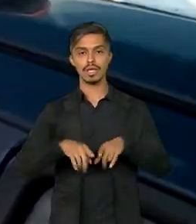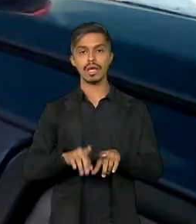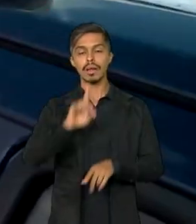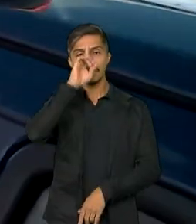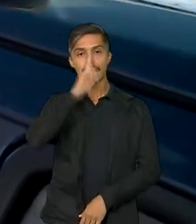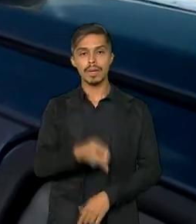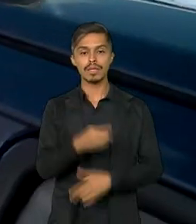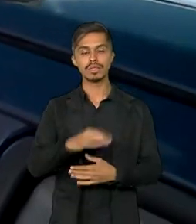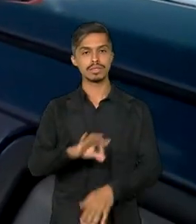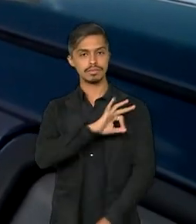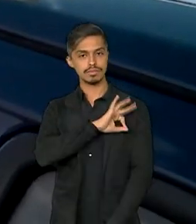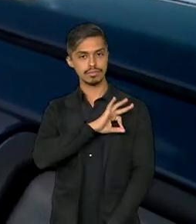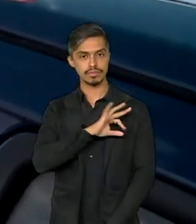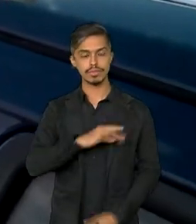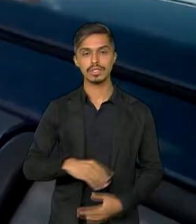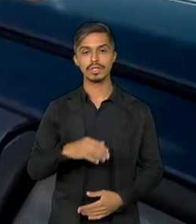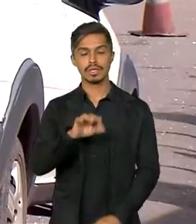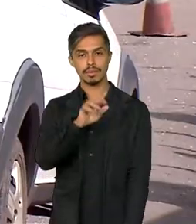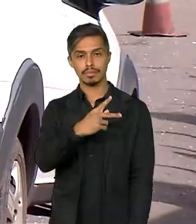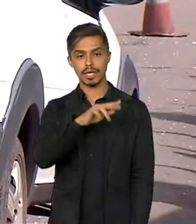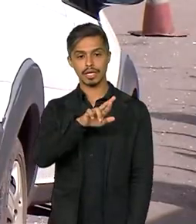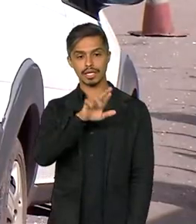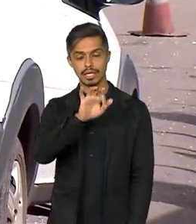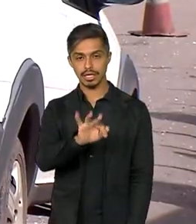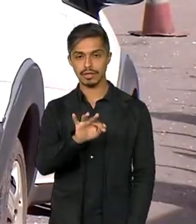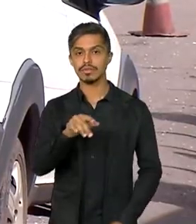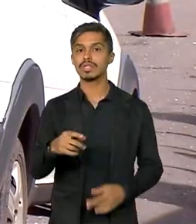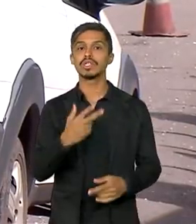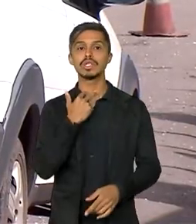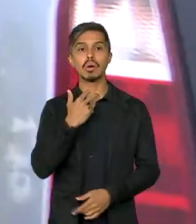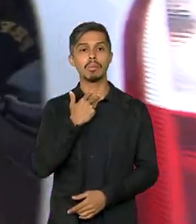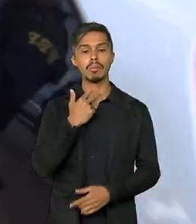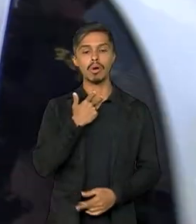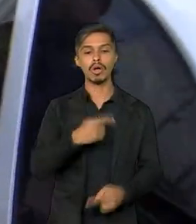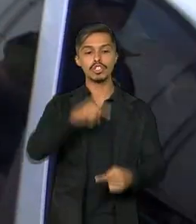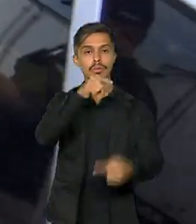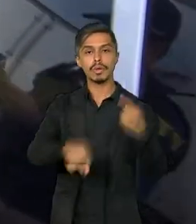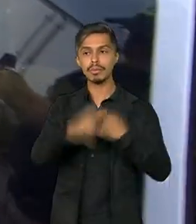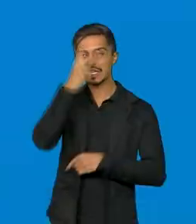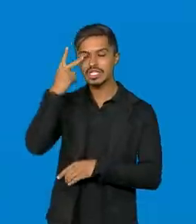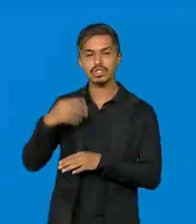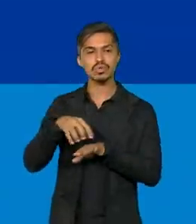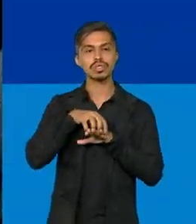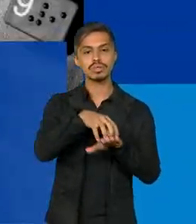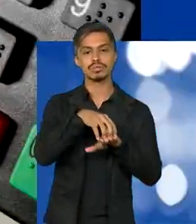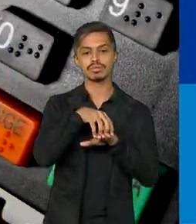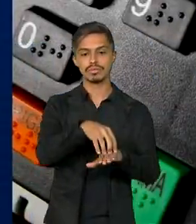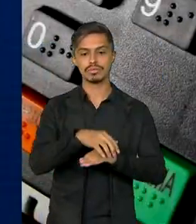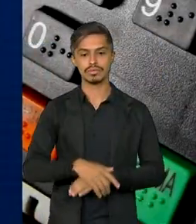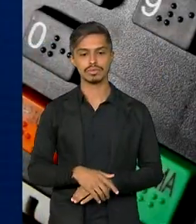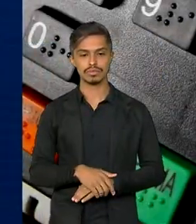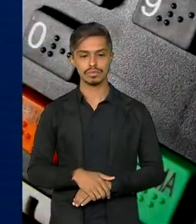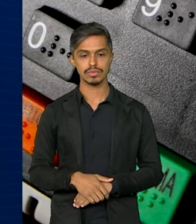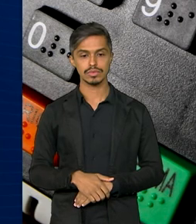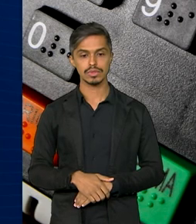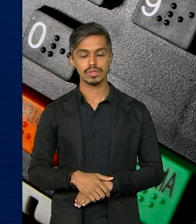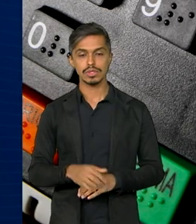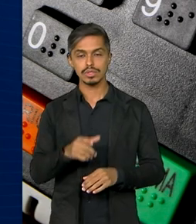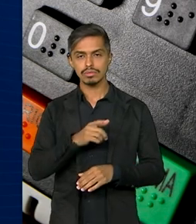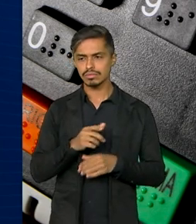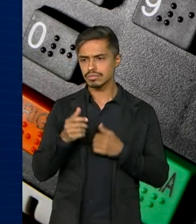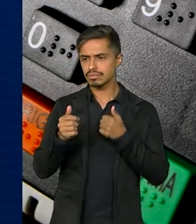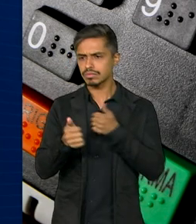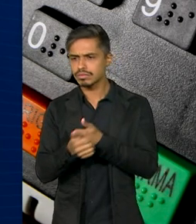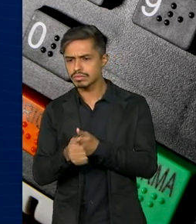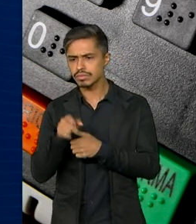Rodoviária Federal não pode impedir a circulação dos eleitores nos dias de votação. A abordagem de veículos